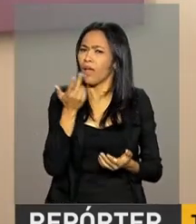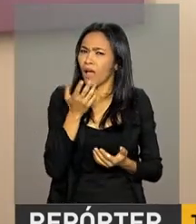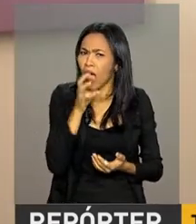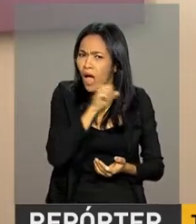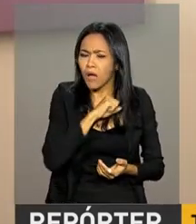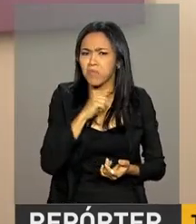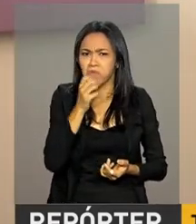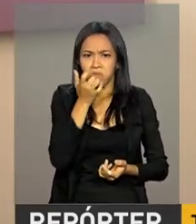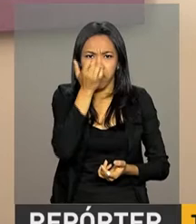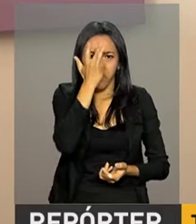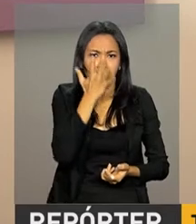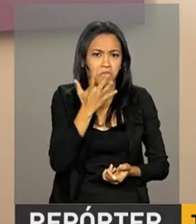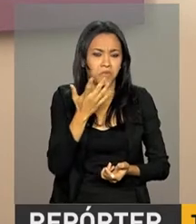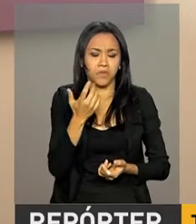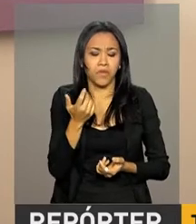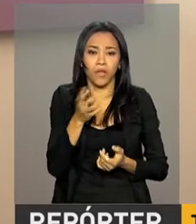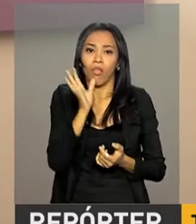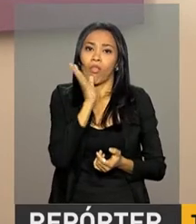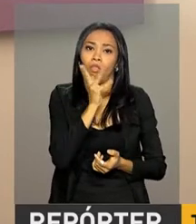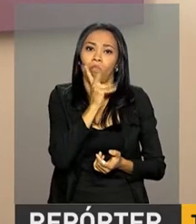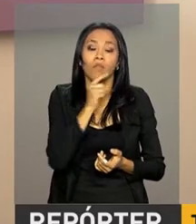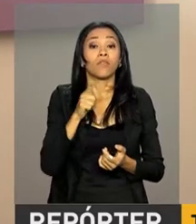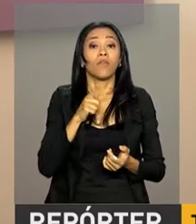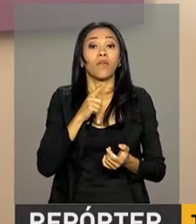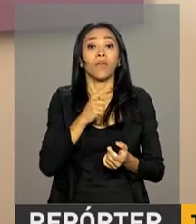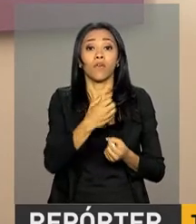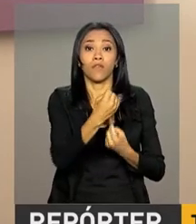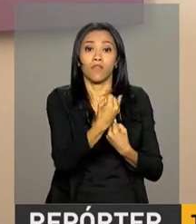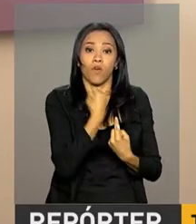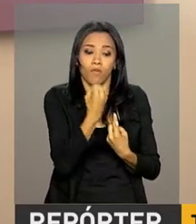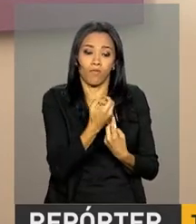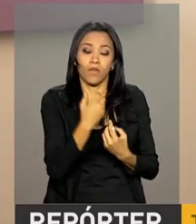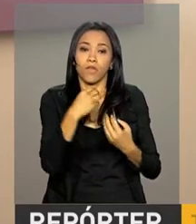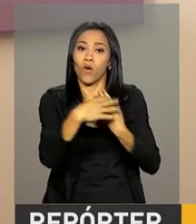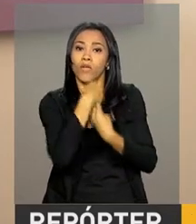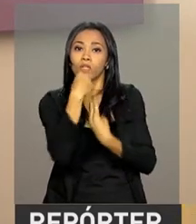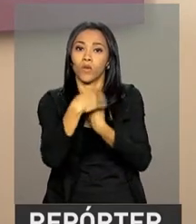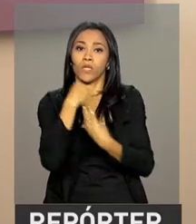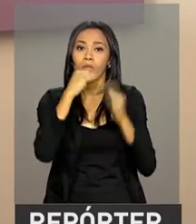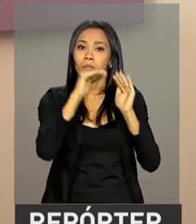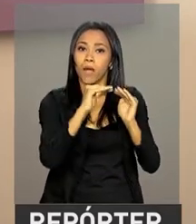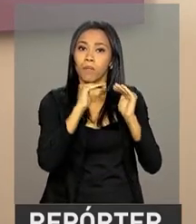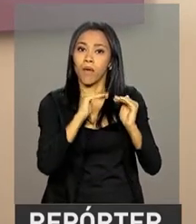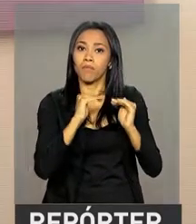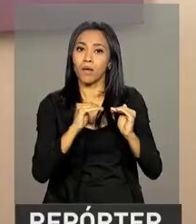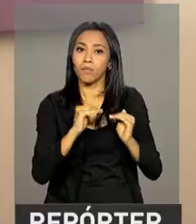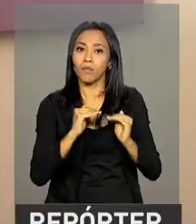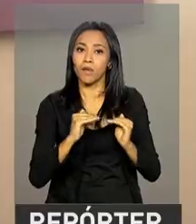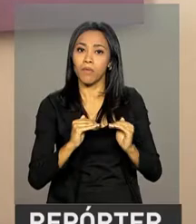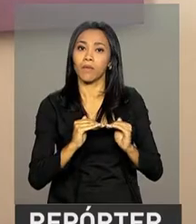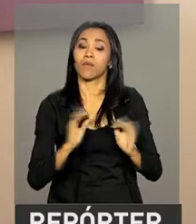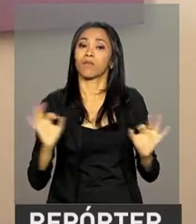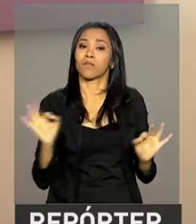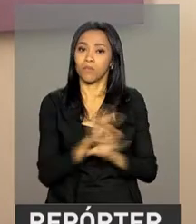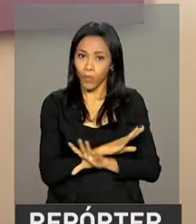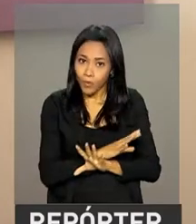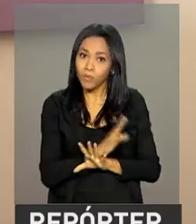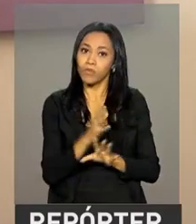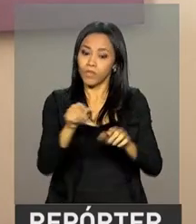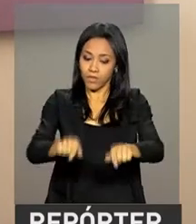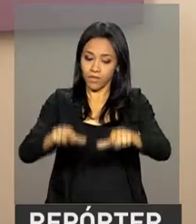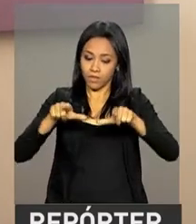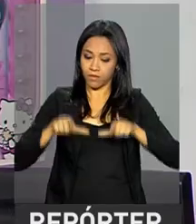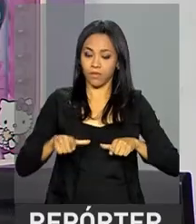não tem burocracia. Você entra lá no site, vai seguindo passo a passo e logo finaliza e já recebe o seu